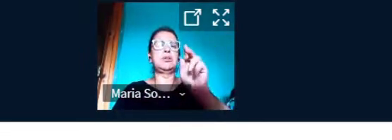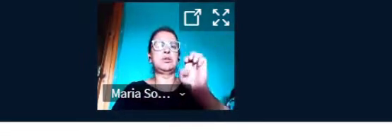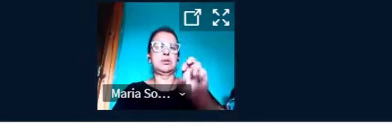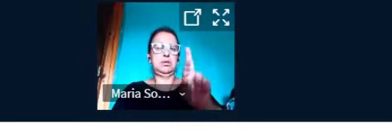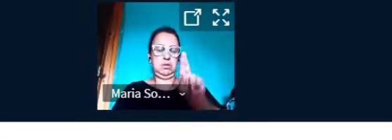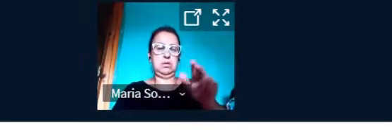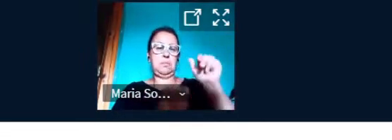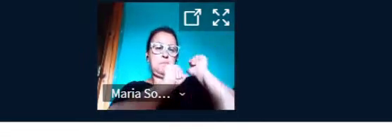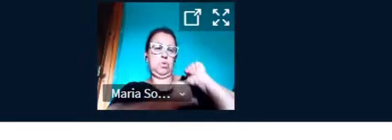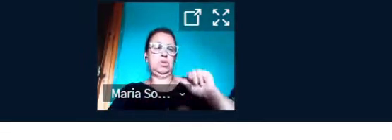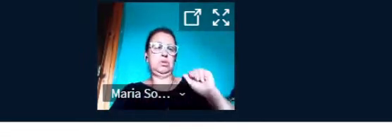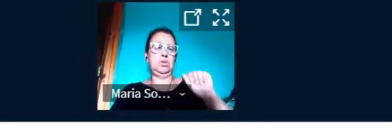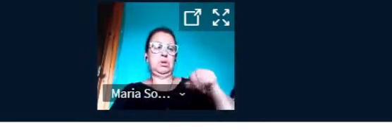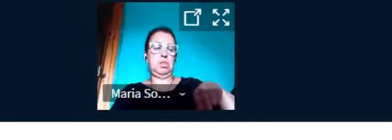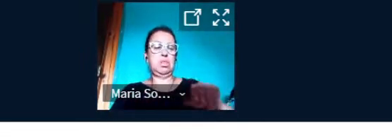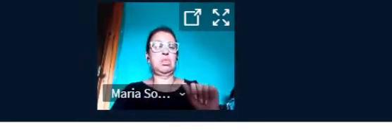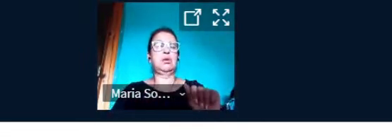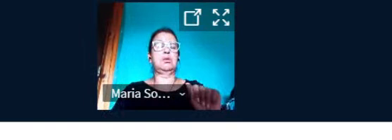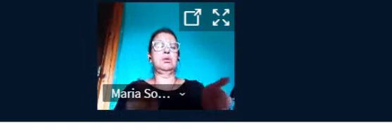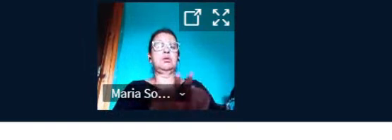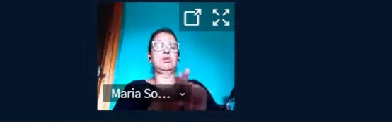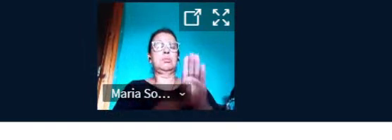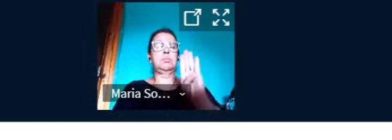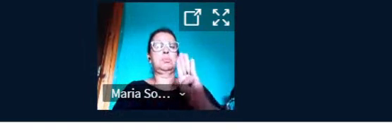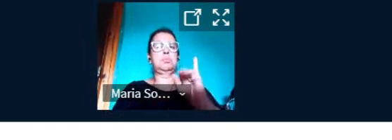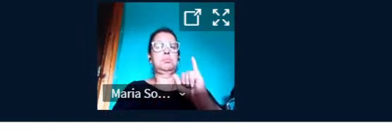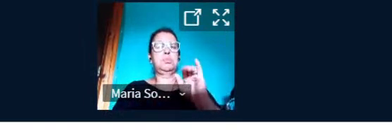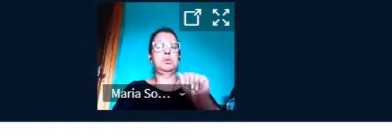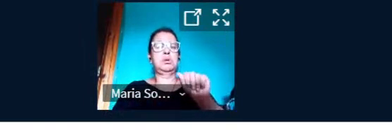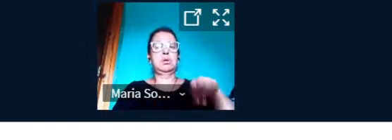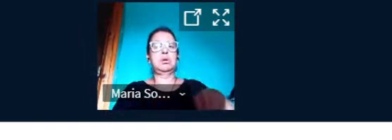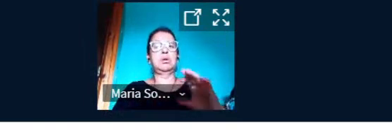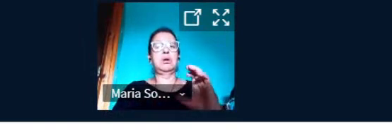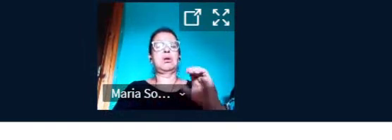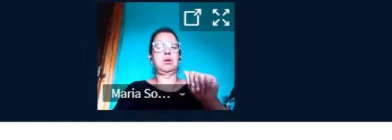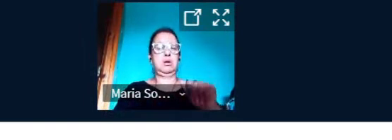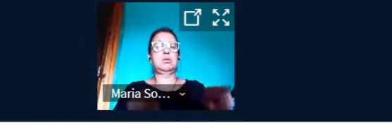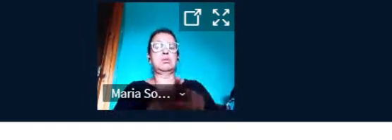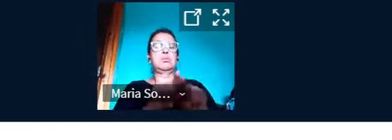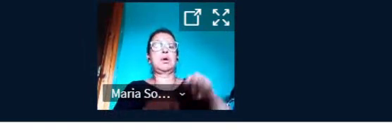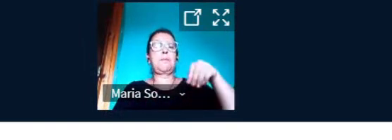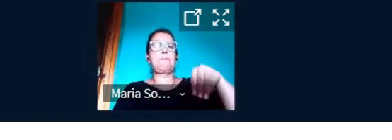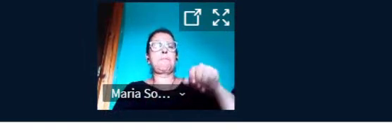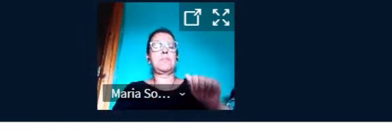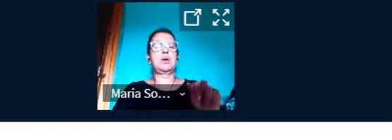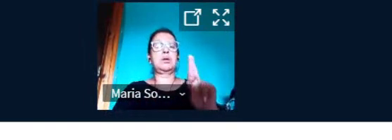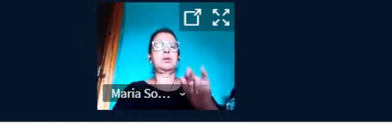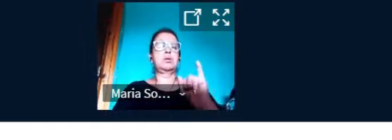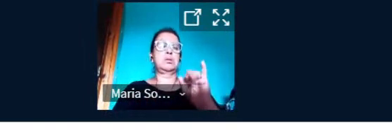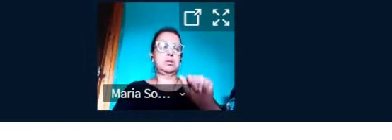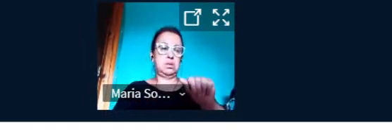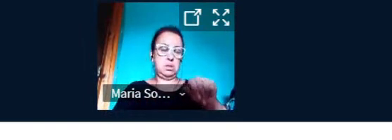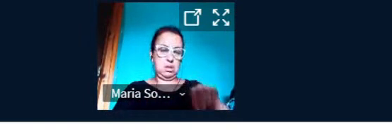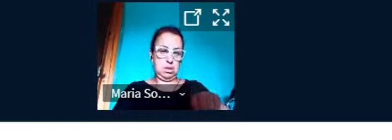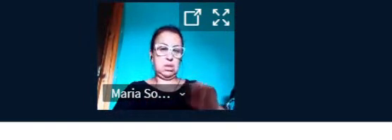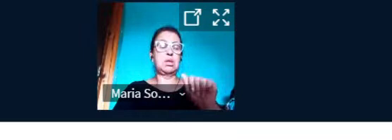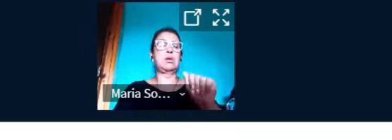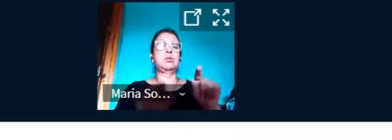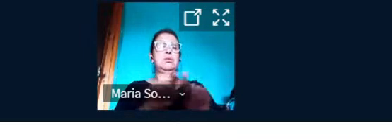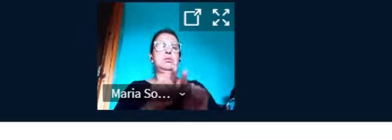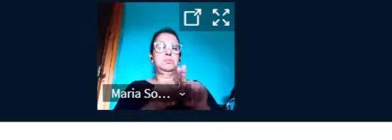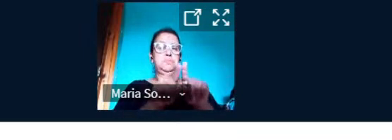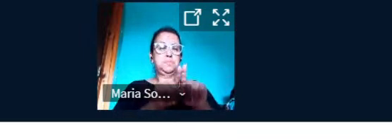Marina Lima, Marina Biedo e Yasmin Silva, e como coordenador Serguém Nogueira. Contextualizando um pouco, a Cultura Maker